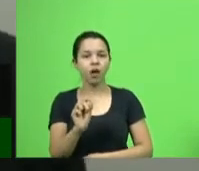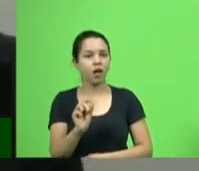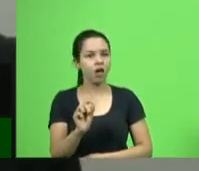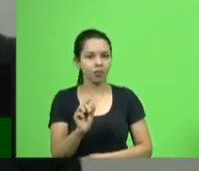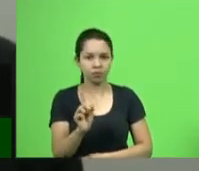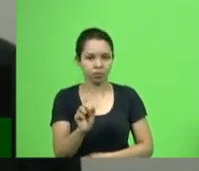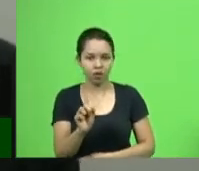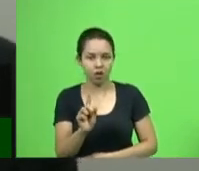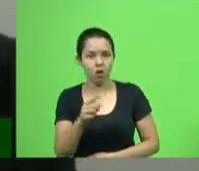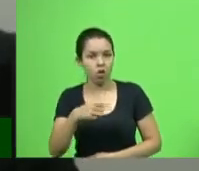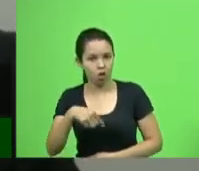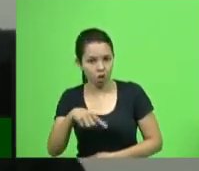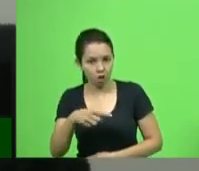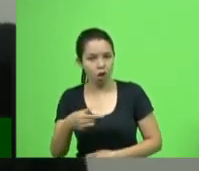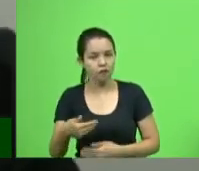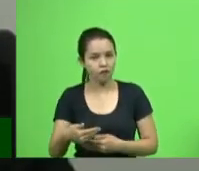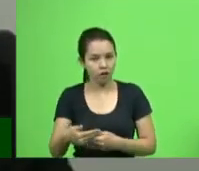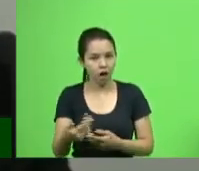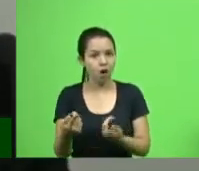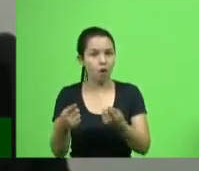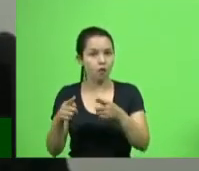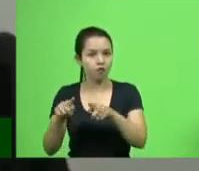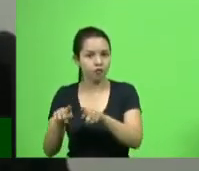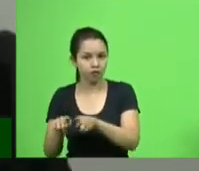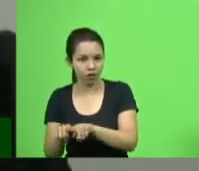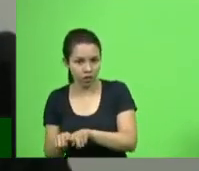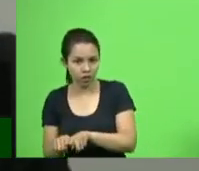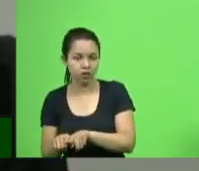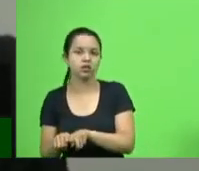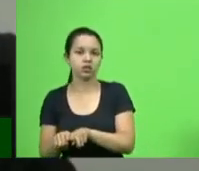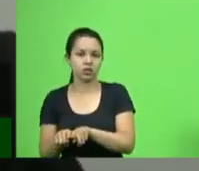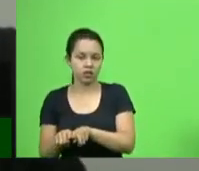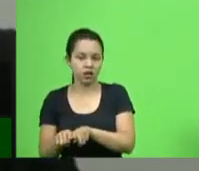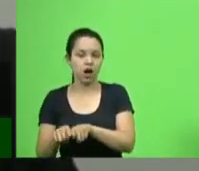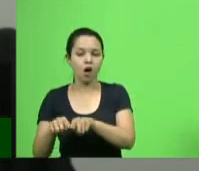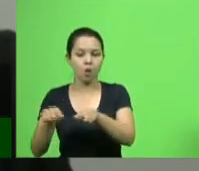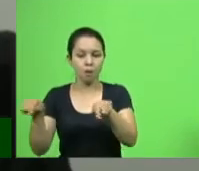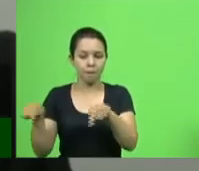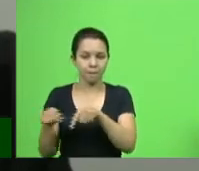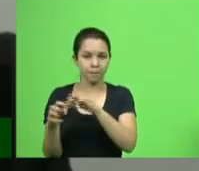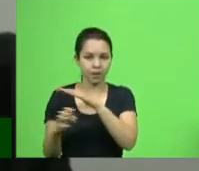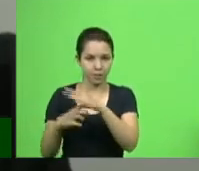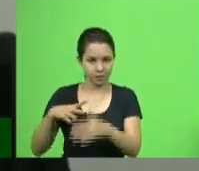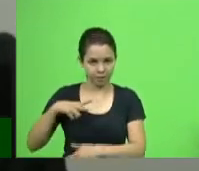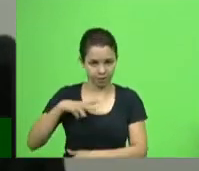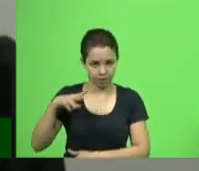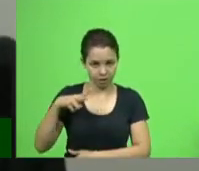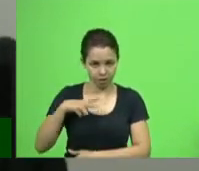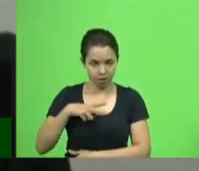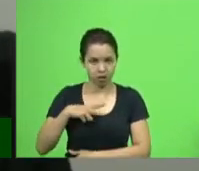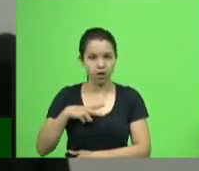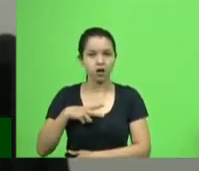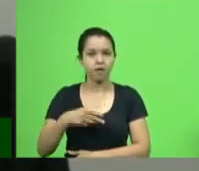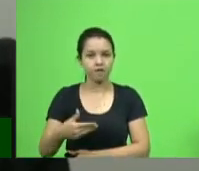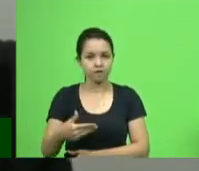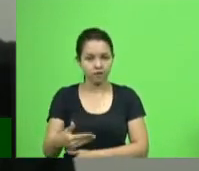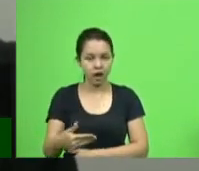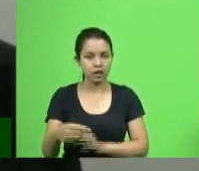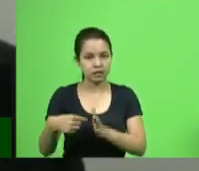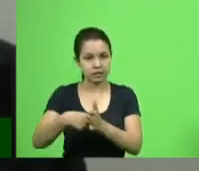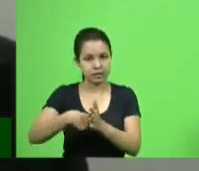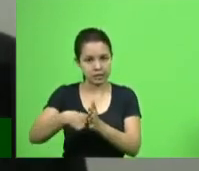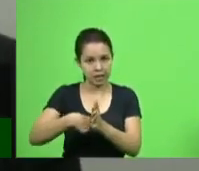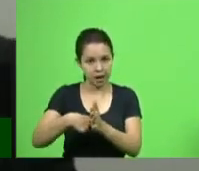convênios com as clínicas particulares para que possam fazer esses exames e aí